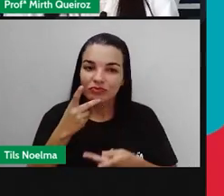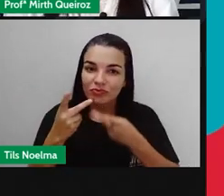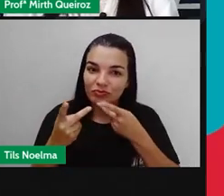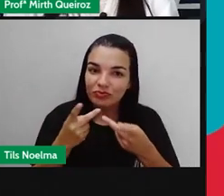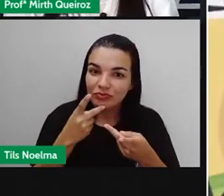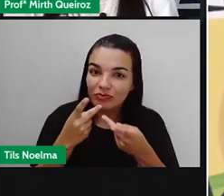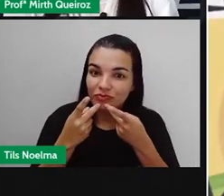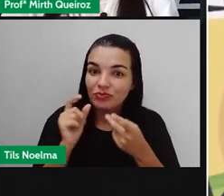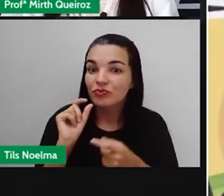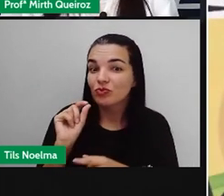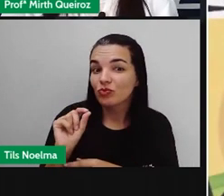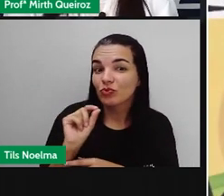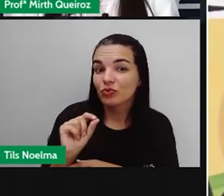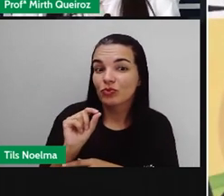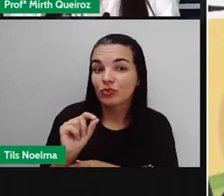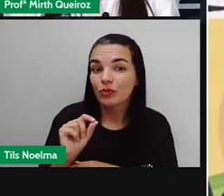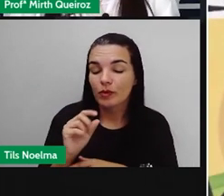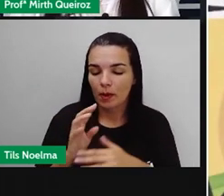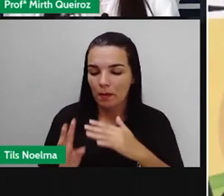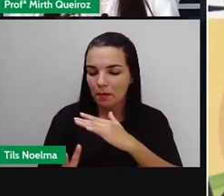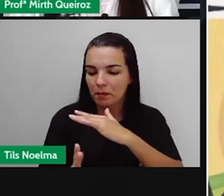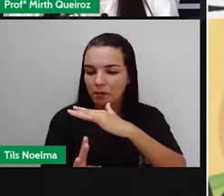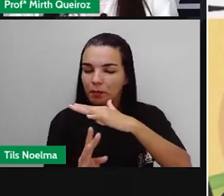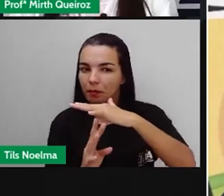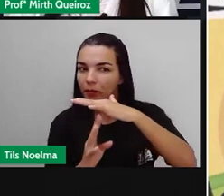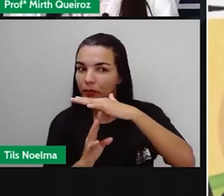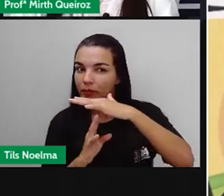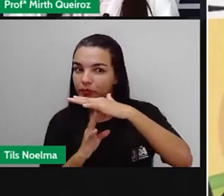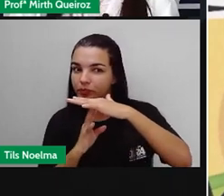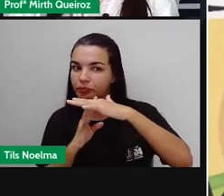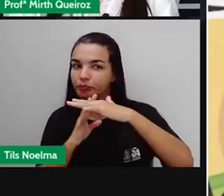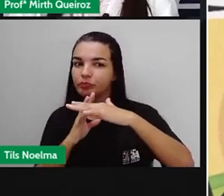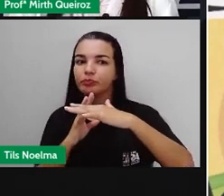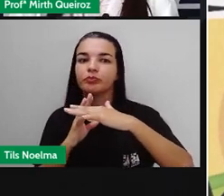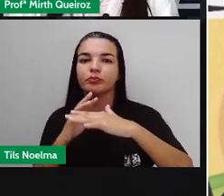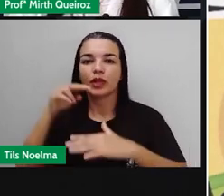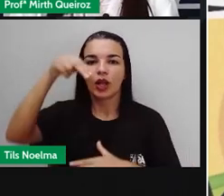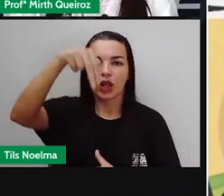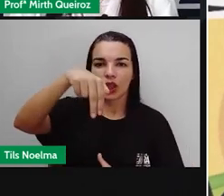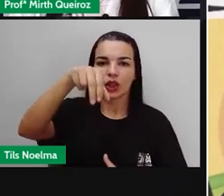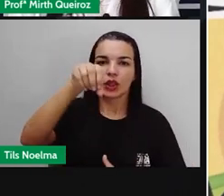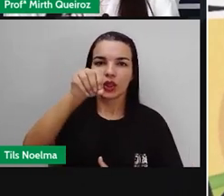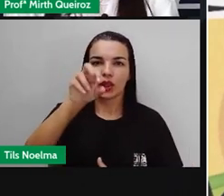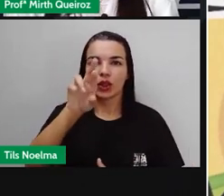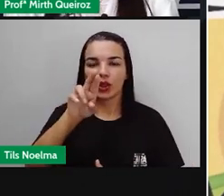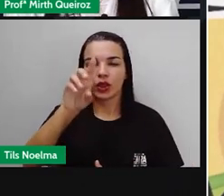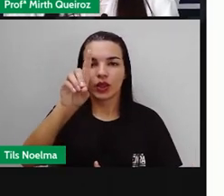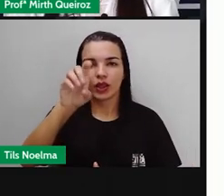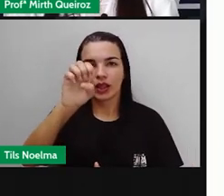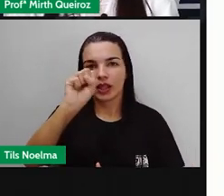sobre os migrantes noisestinos na Amazônia.